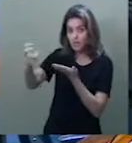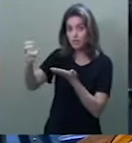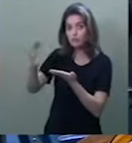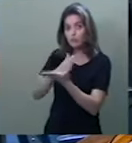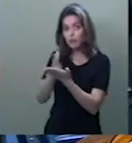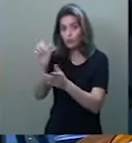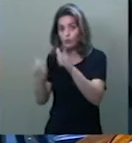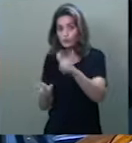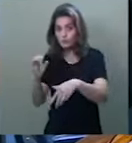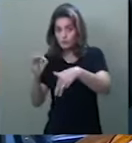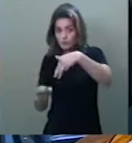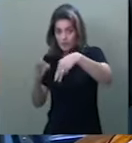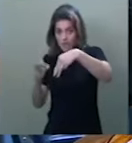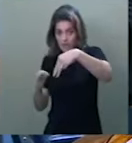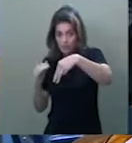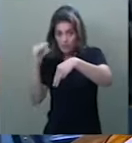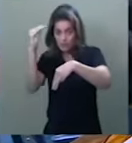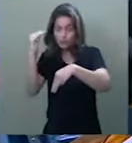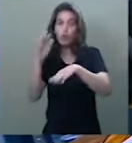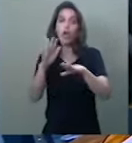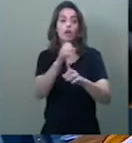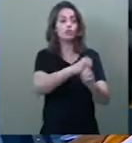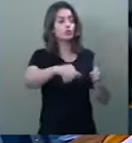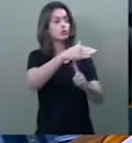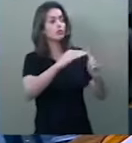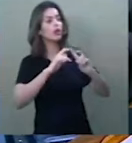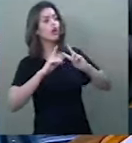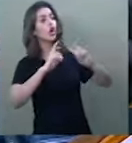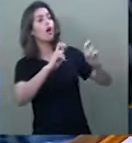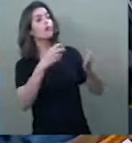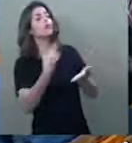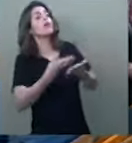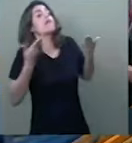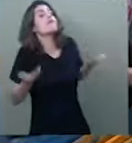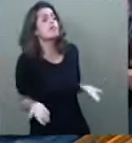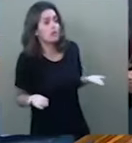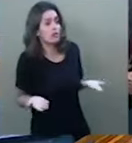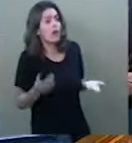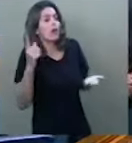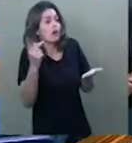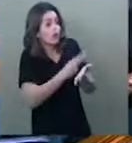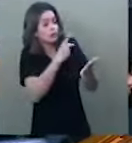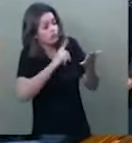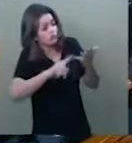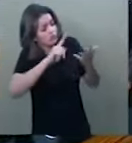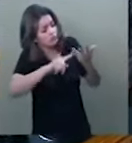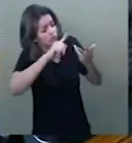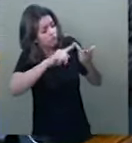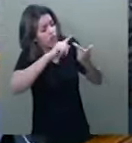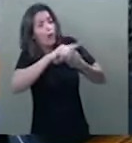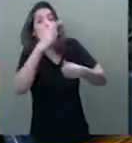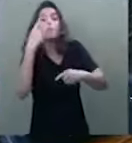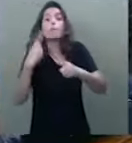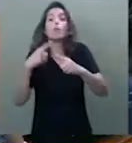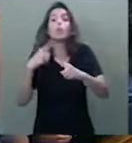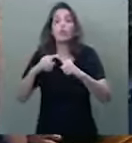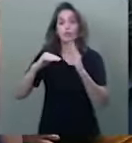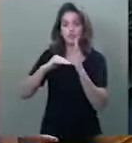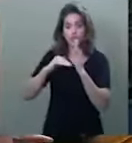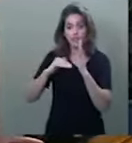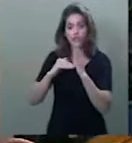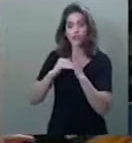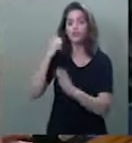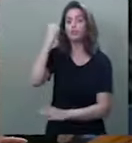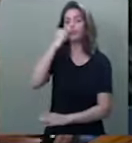ministros do Supremo, a sociedade nos cobra. Mas, olha, está acontecendo isso porque a Casa que tem a prerrogativa